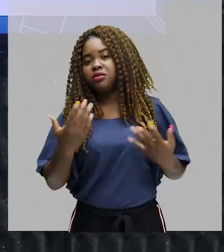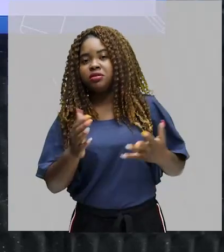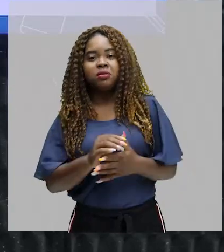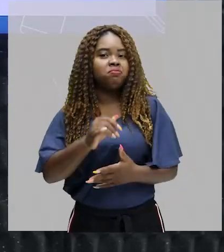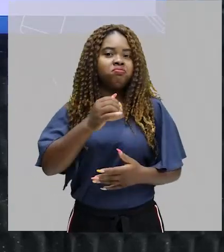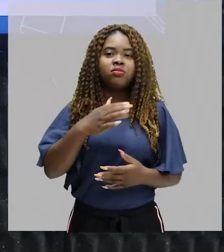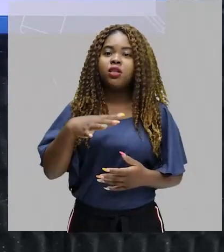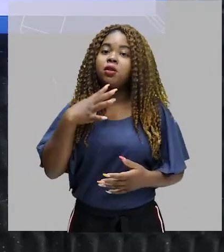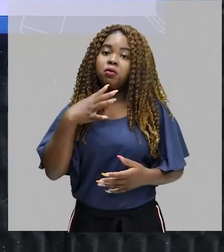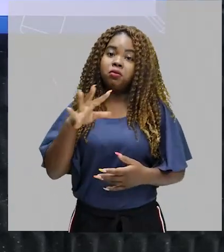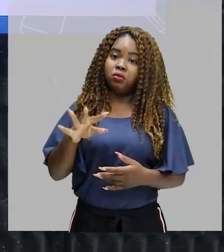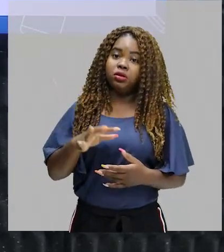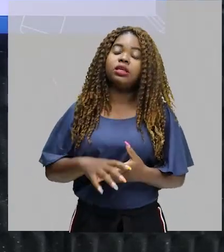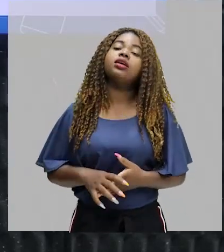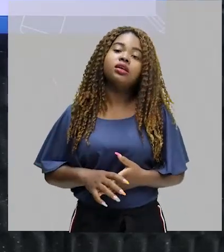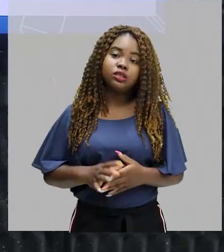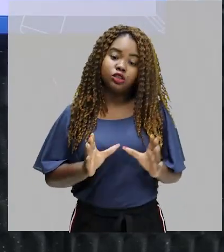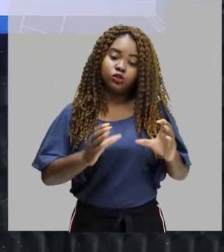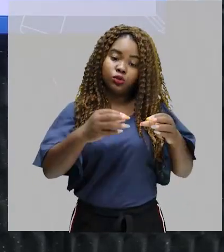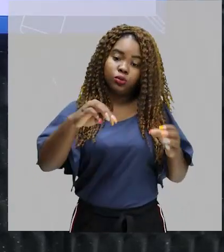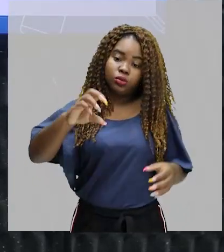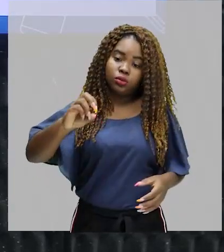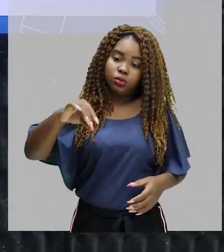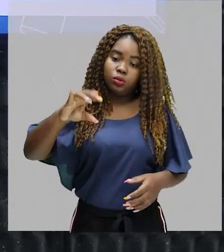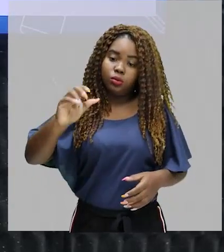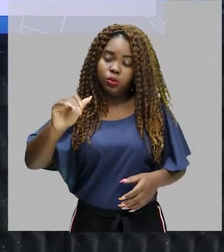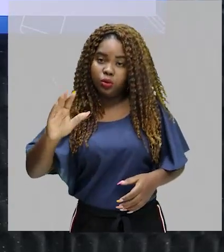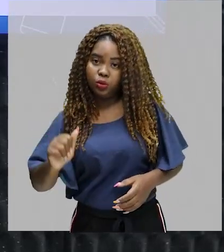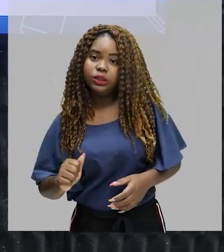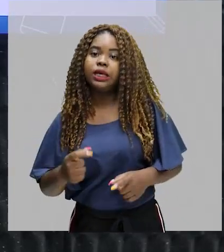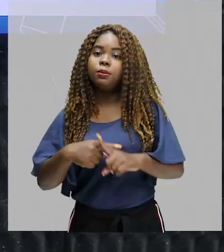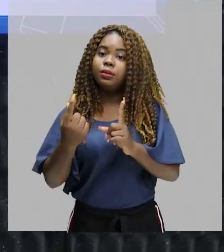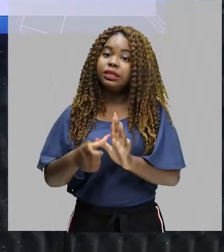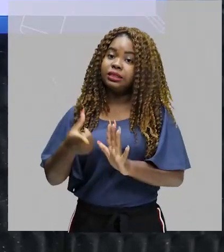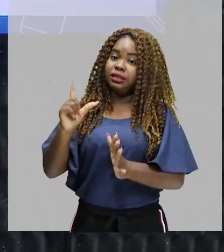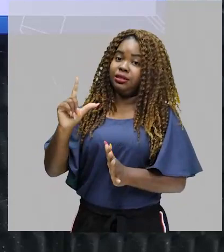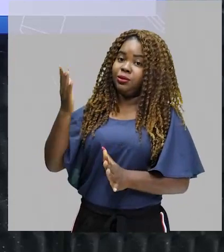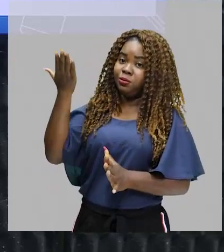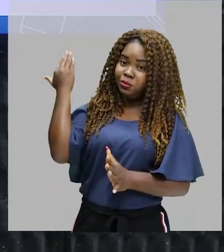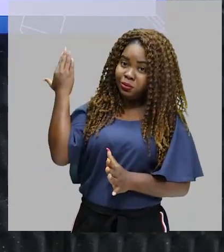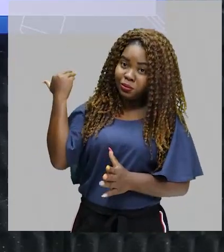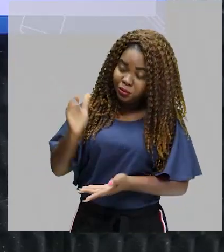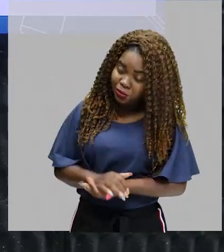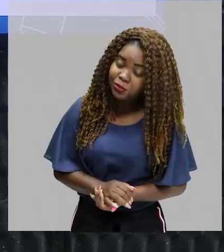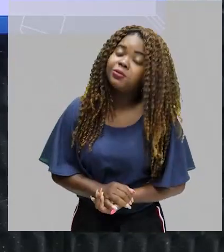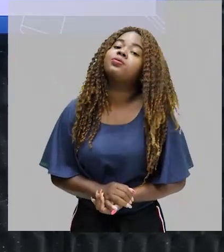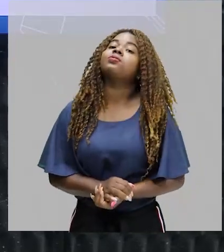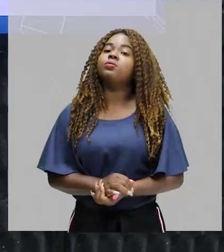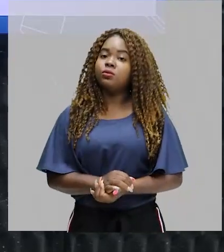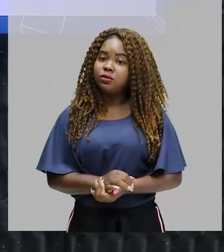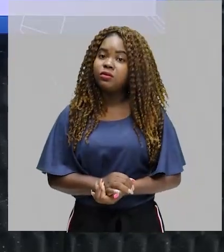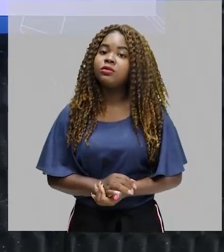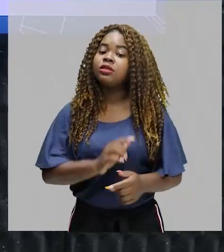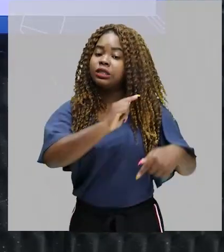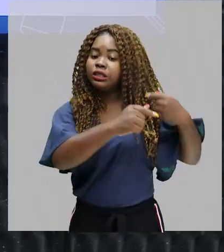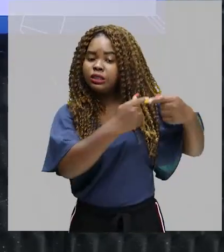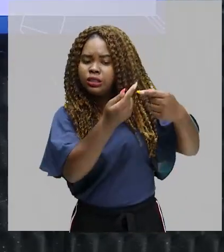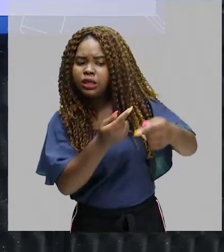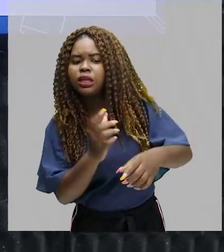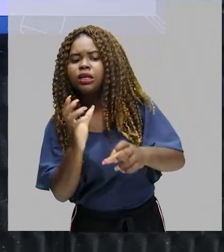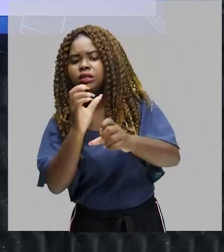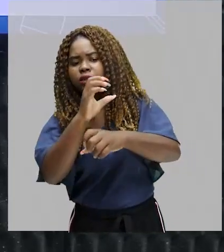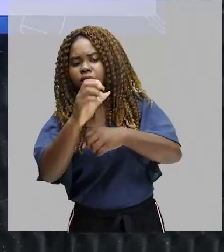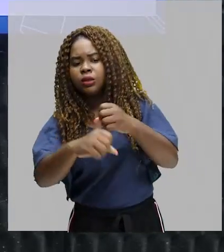estão mais relacionados aos cartuns, aos mangás, já tem um interesse diferente. Mas essa geração de 80,